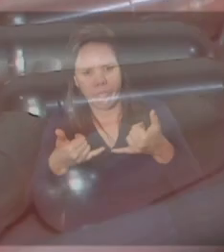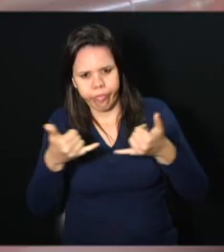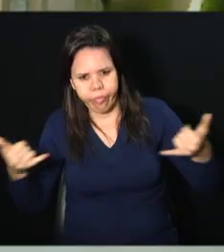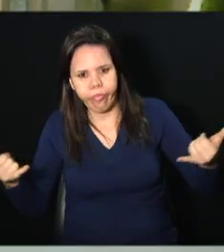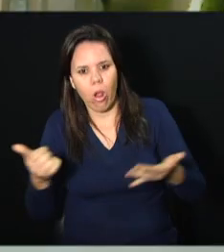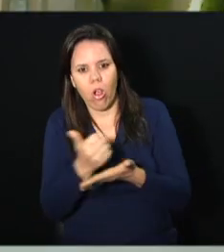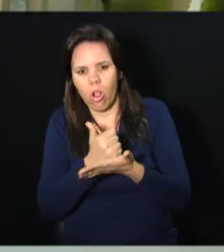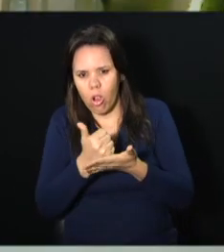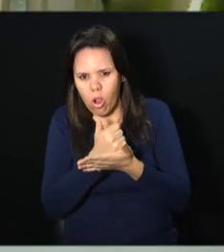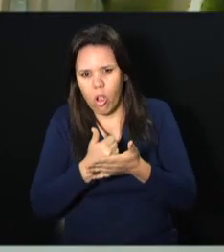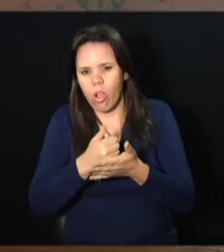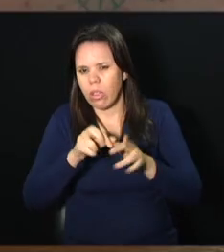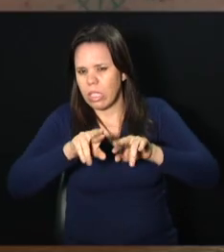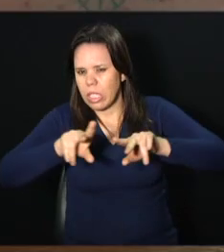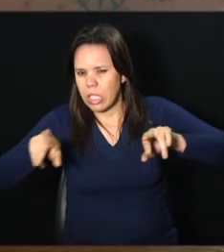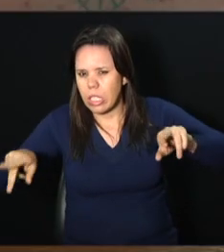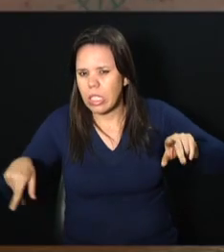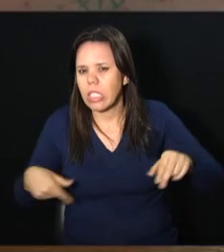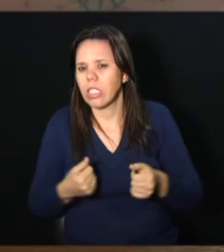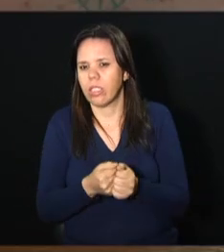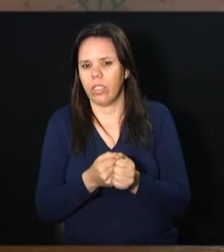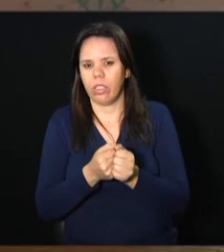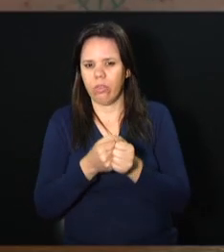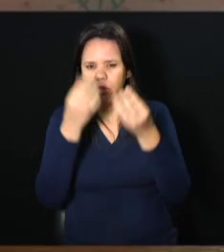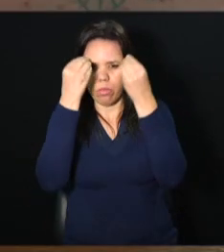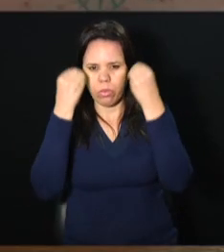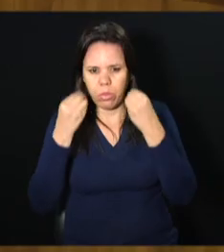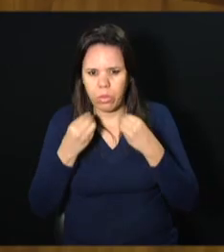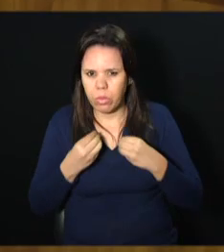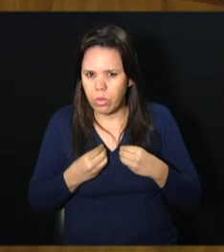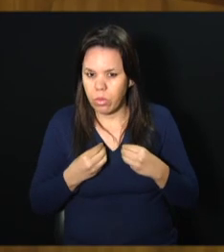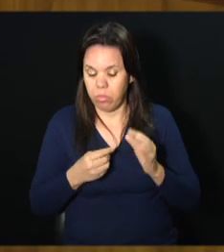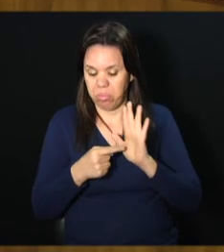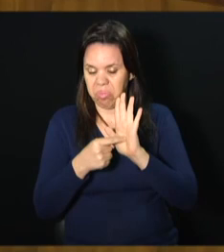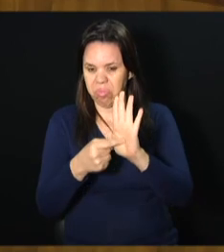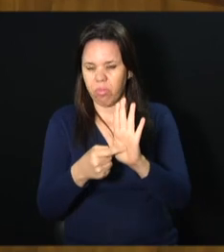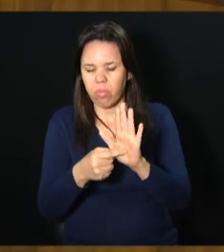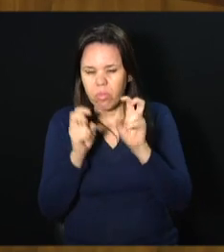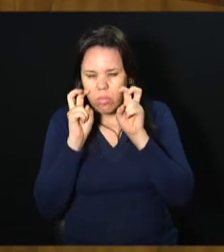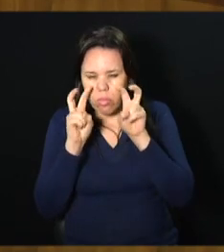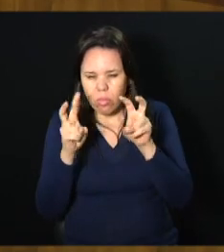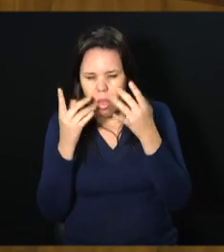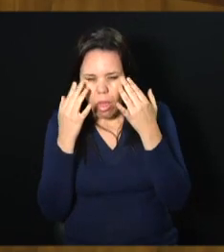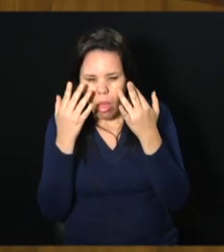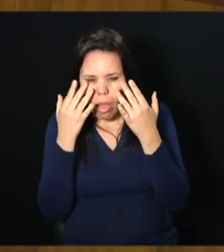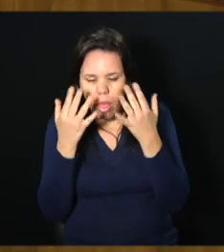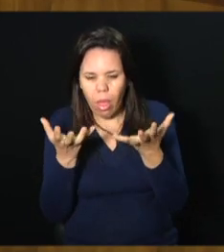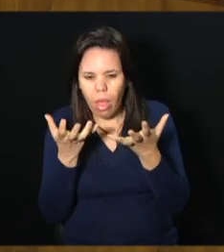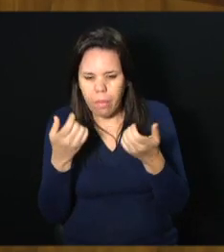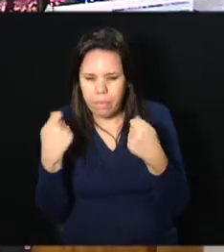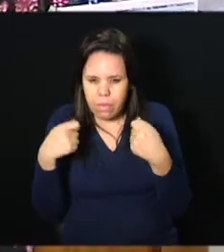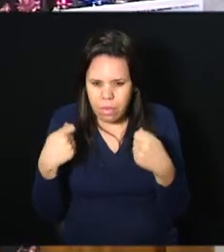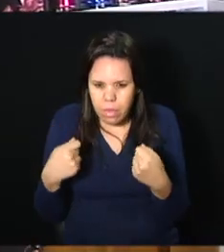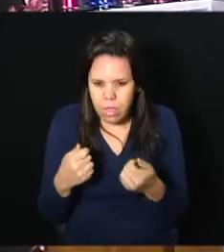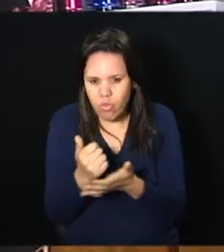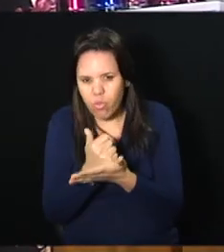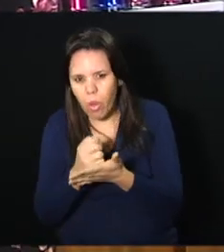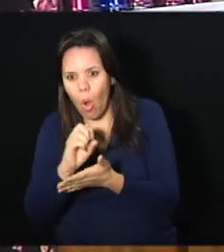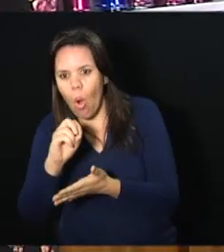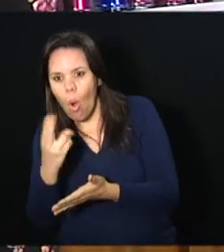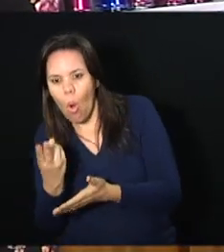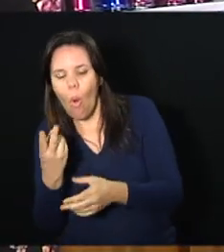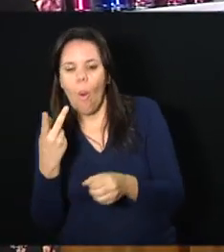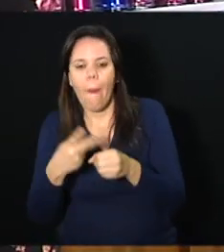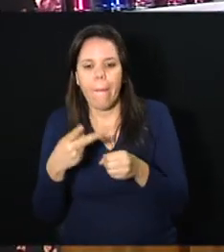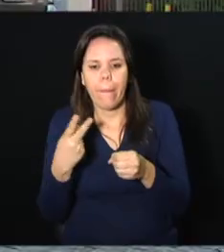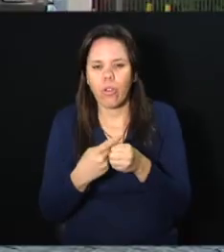Medicamentos e cosméticos personalizados com apresentação que enche os olhos de quem precisa de um remédio ou busca um